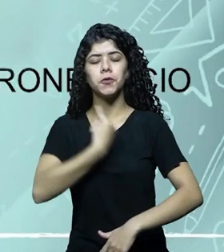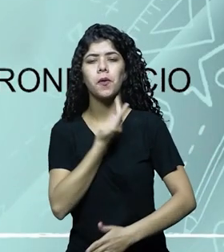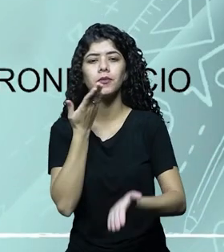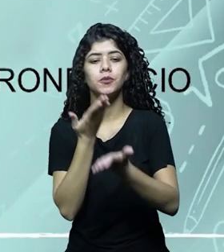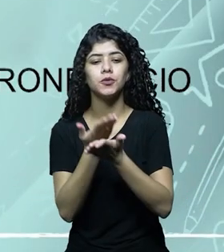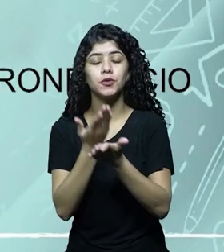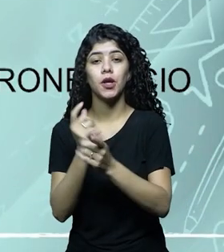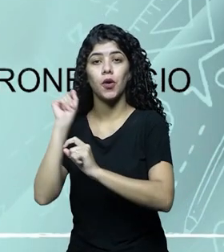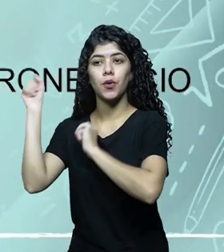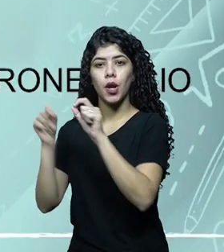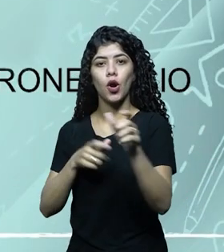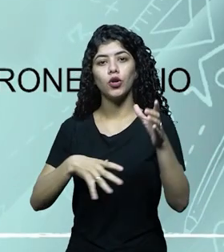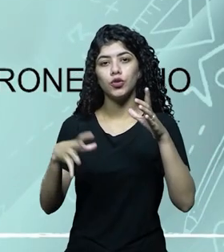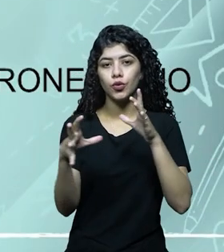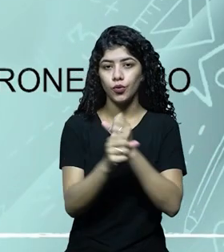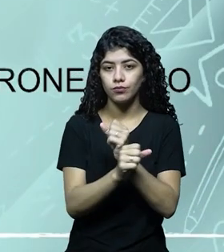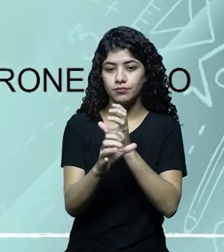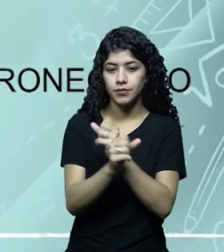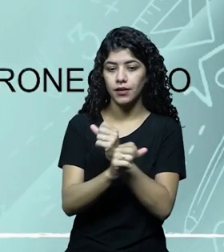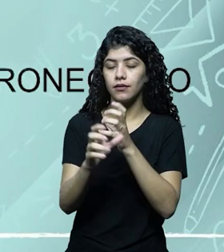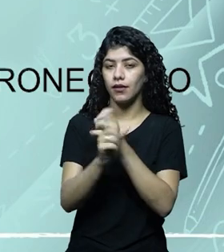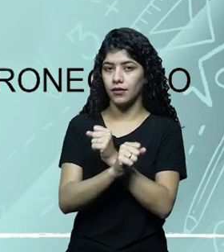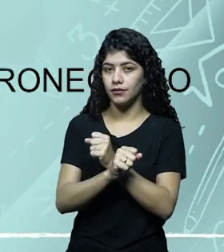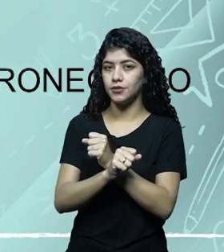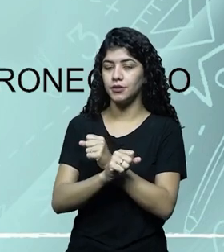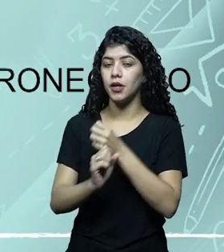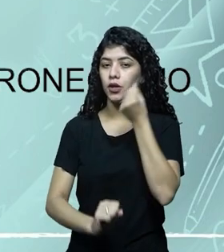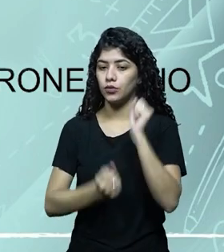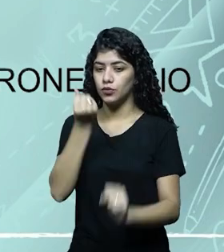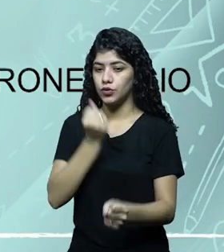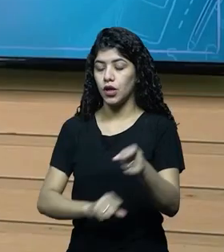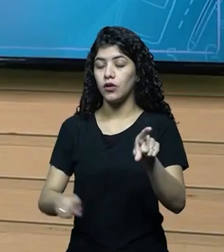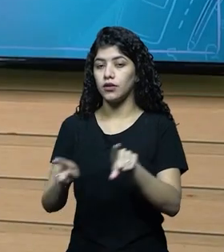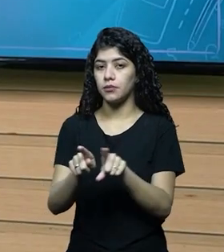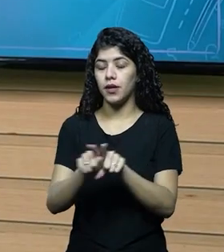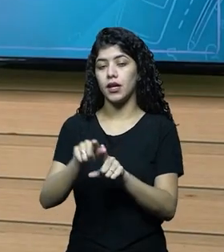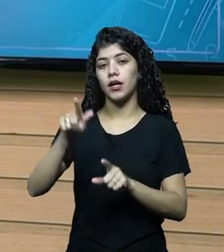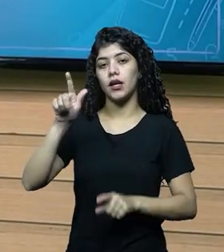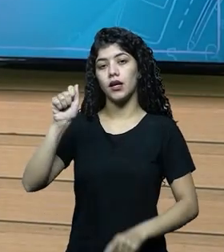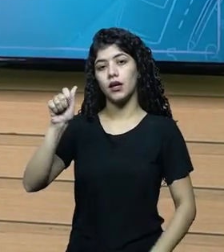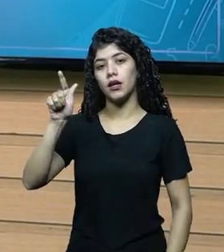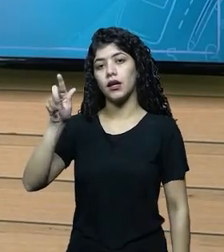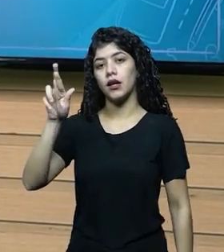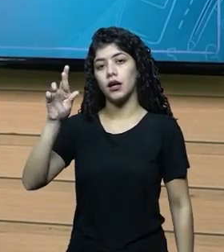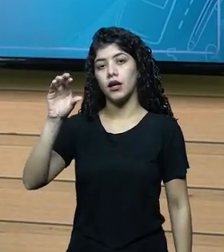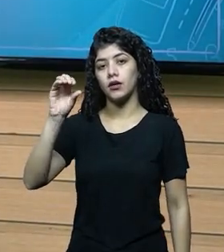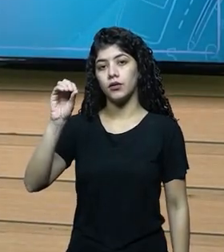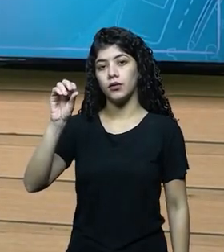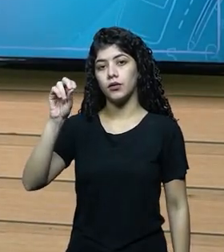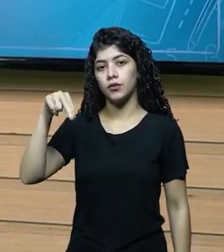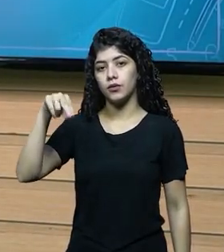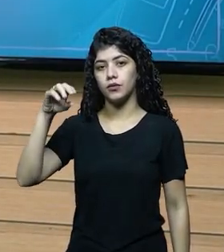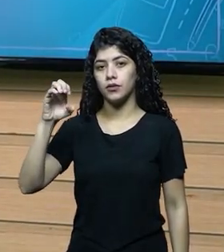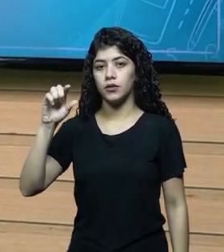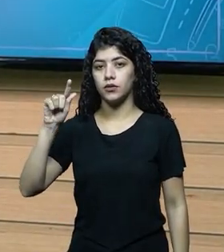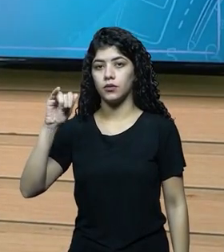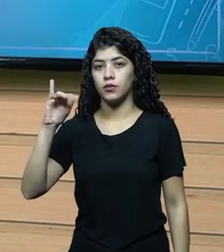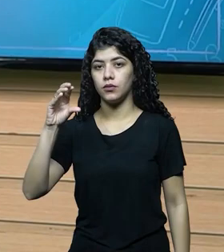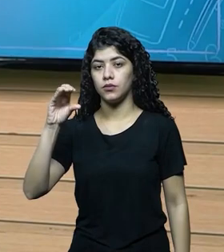agroindustrial e de agronegócio. Hoje vamos falar sobre ativos biológicos. Os ativos biológicos, eles são